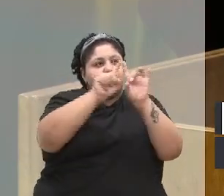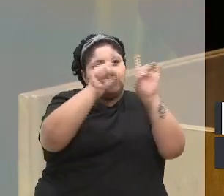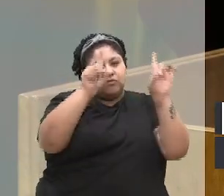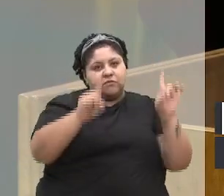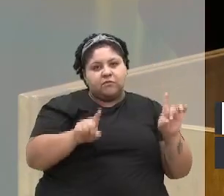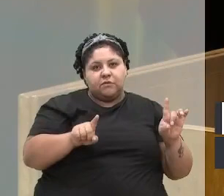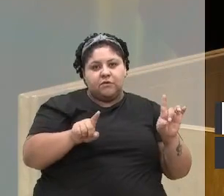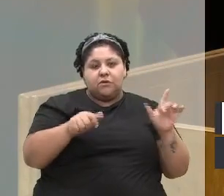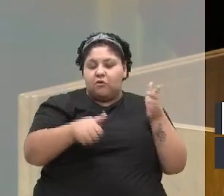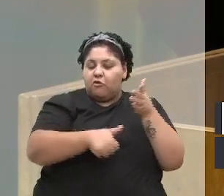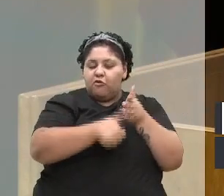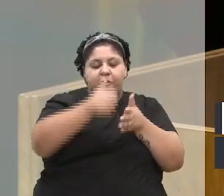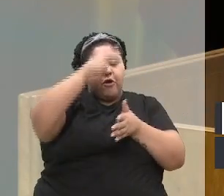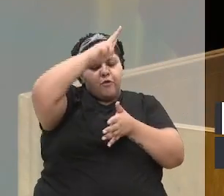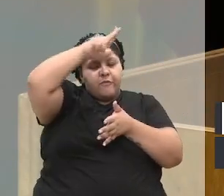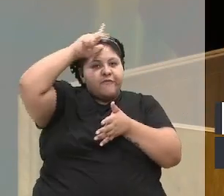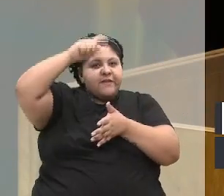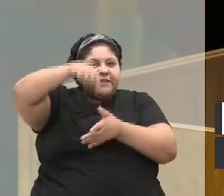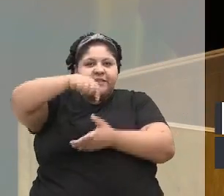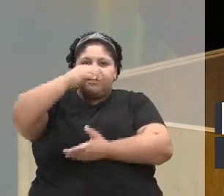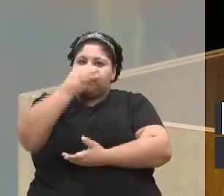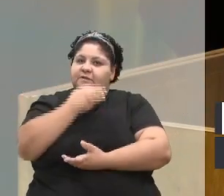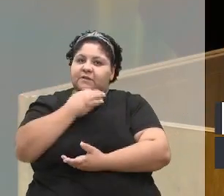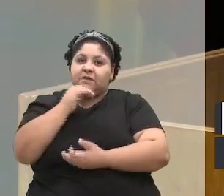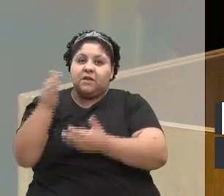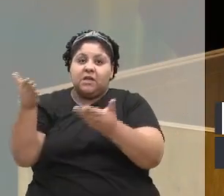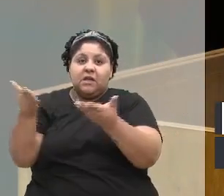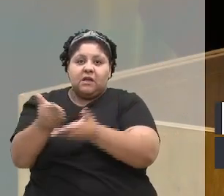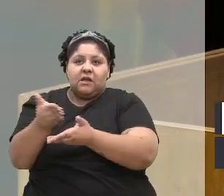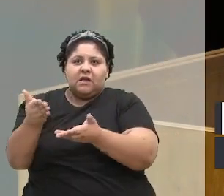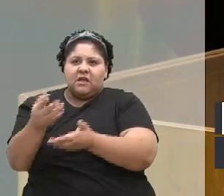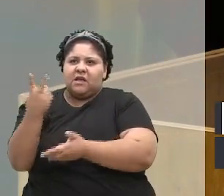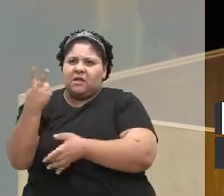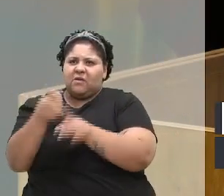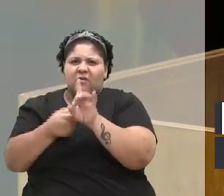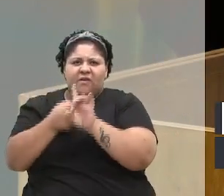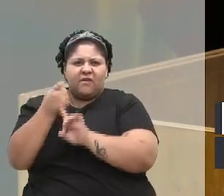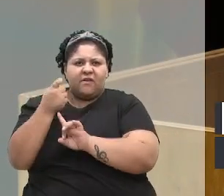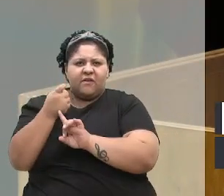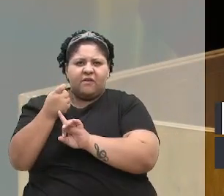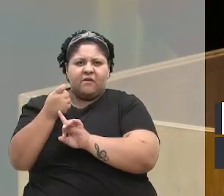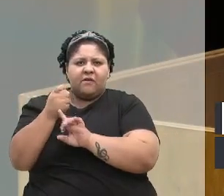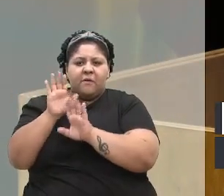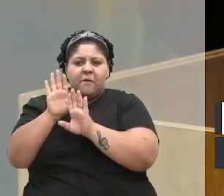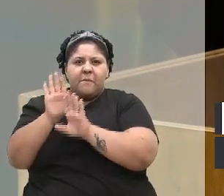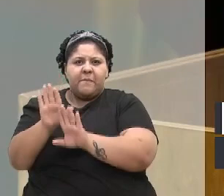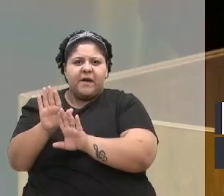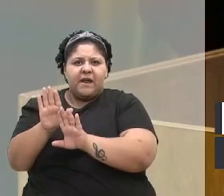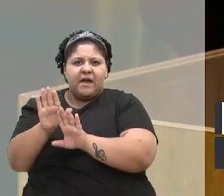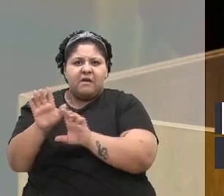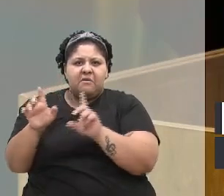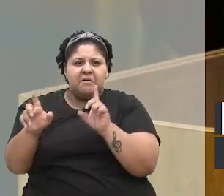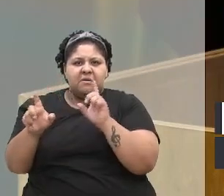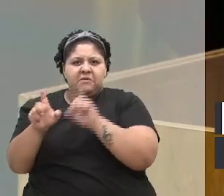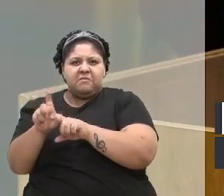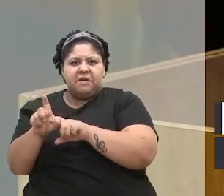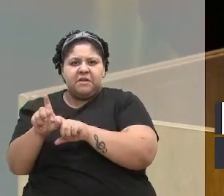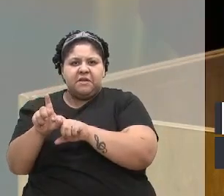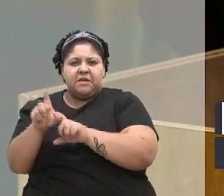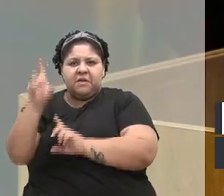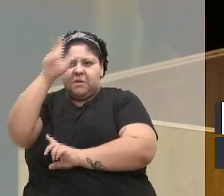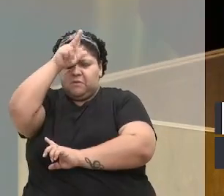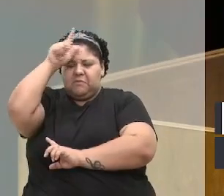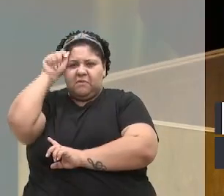aí era o melhor prefeito de Caxias do Sul. Agora, em questão de dois meses, pararam de mamar, sugar o Executivo,